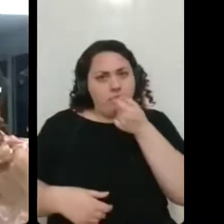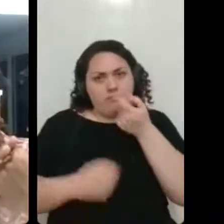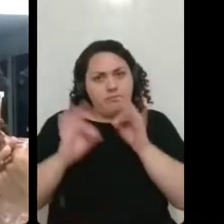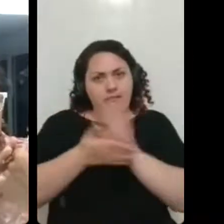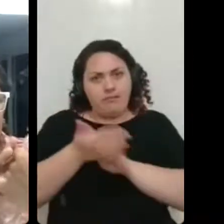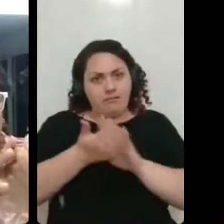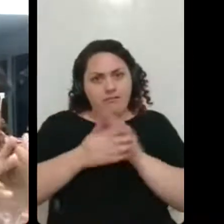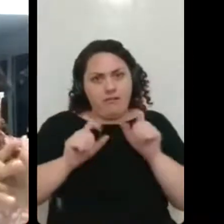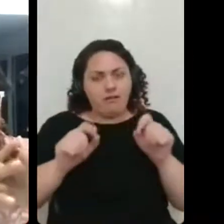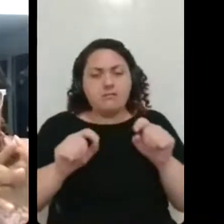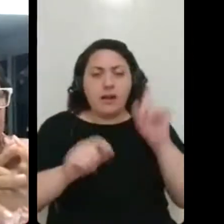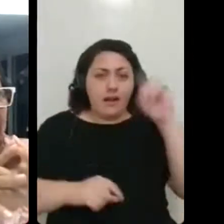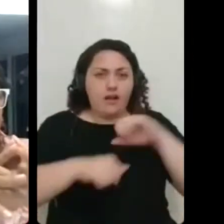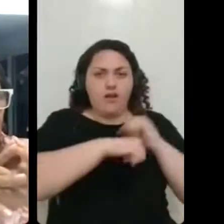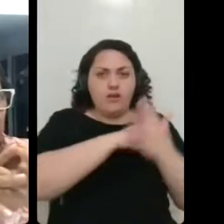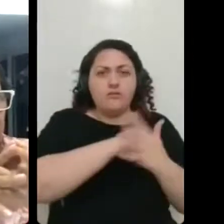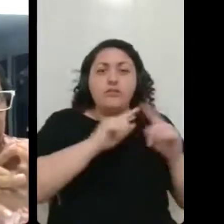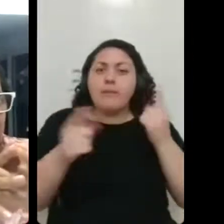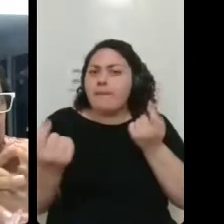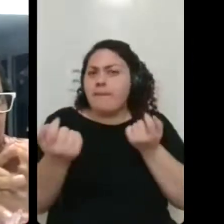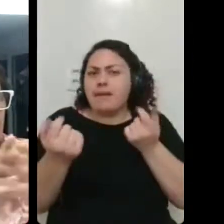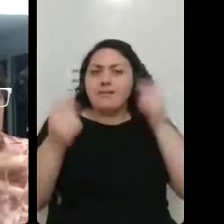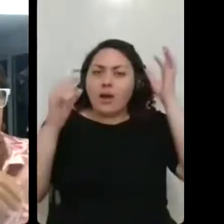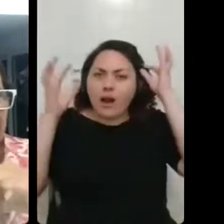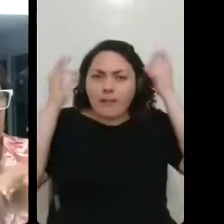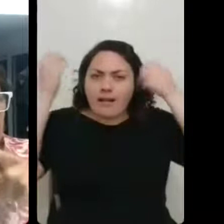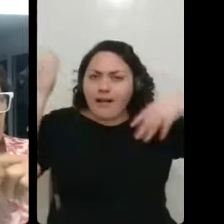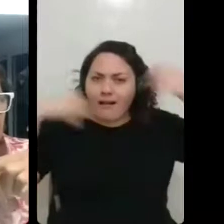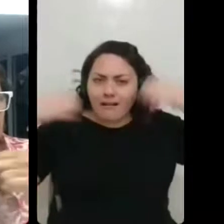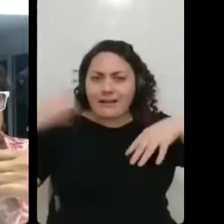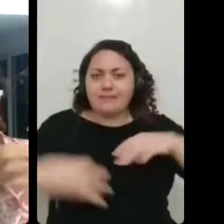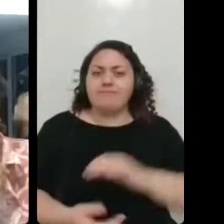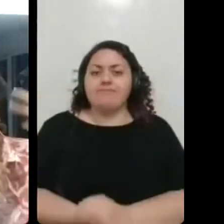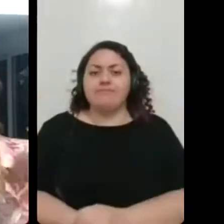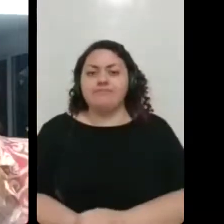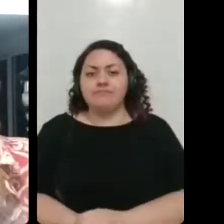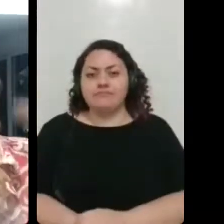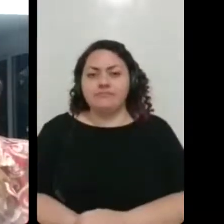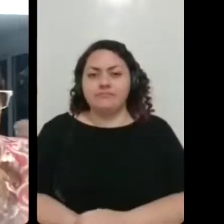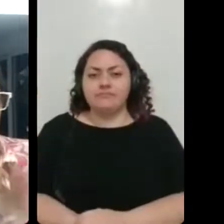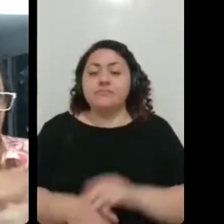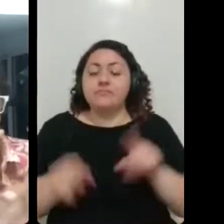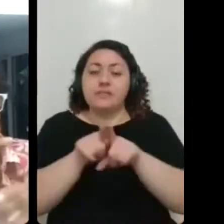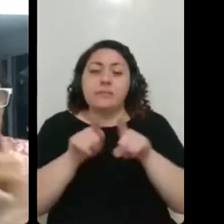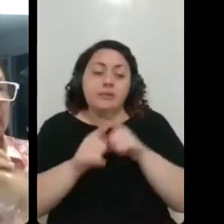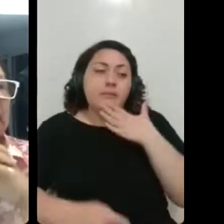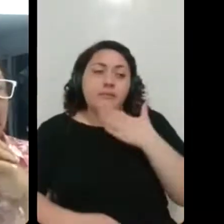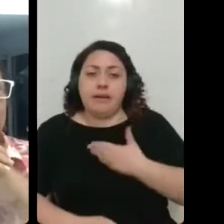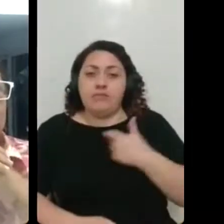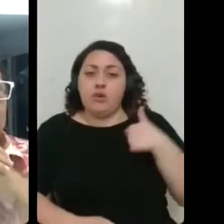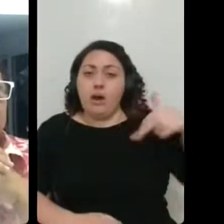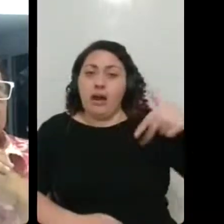era convidada pela minha pra não tentar cozinhar, pra não circular muito pela minha porque ficava cabelo, caía por tudo,